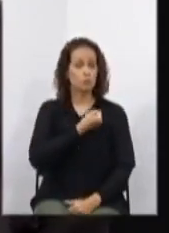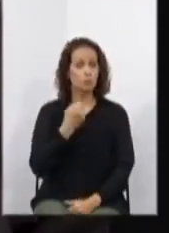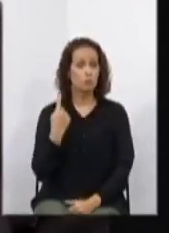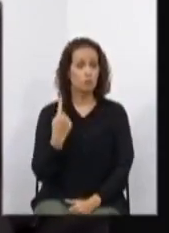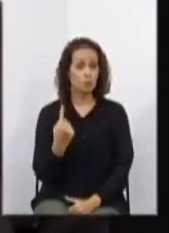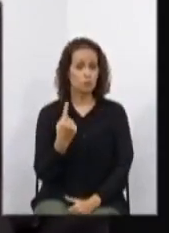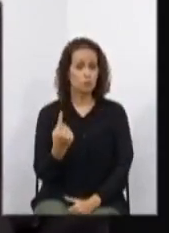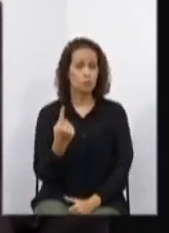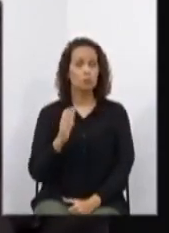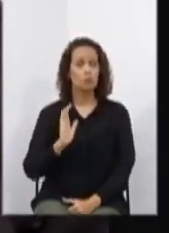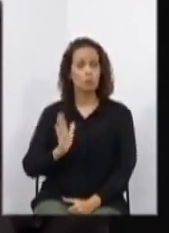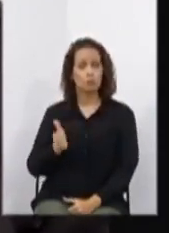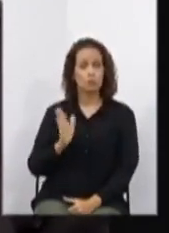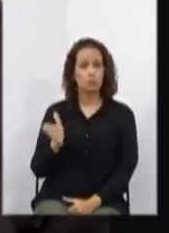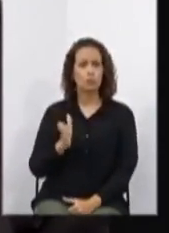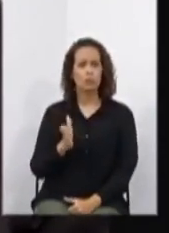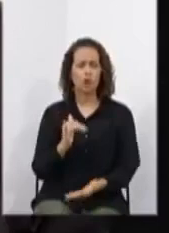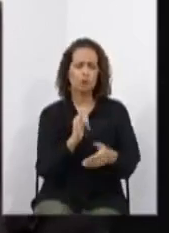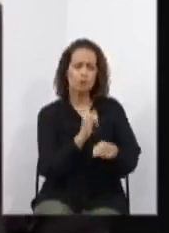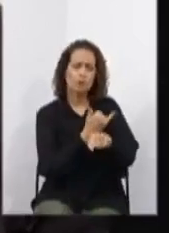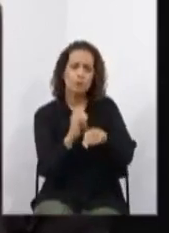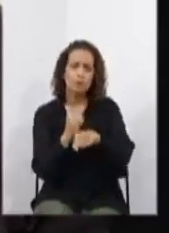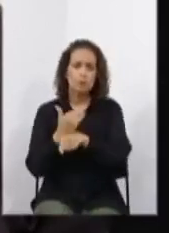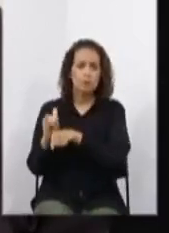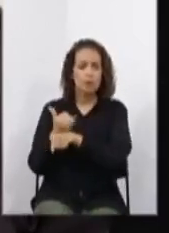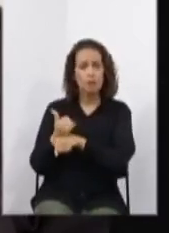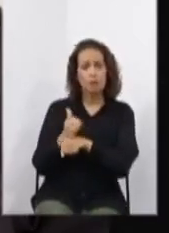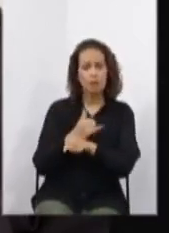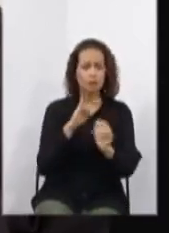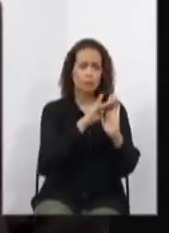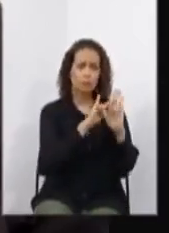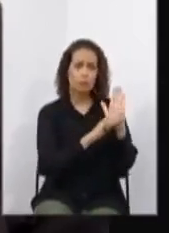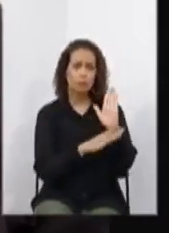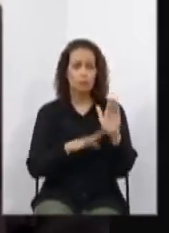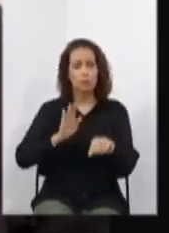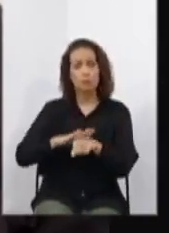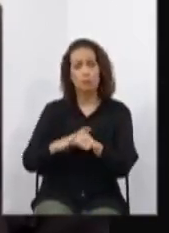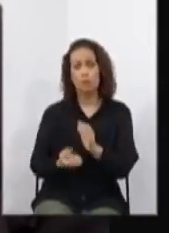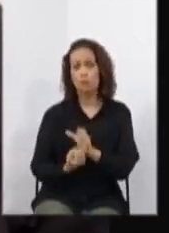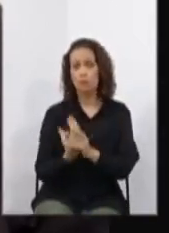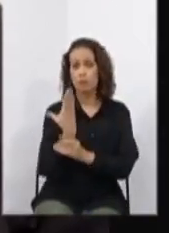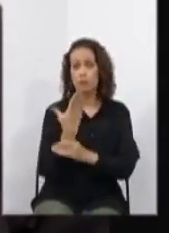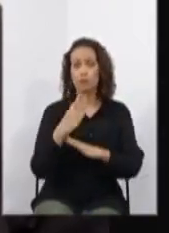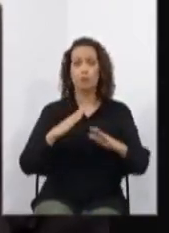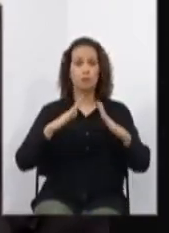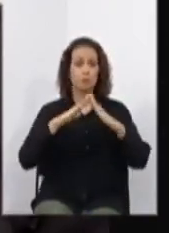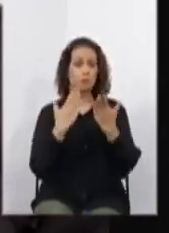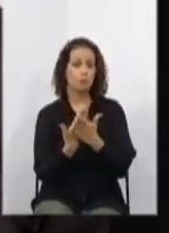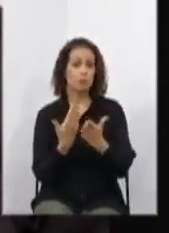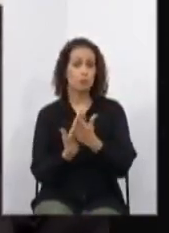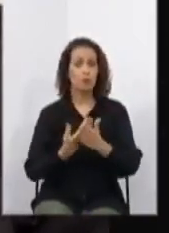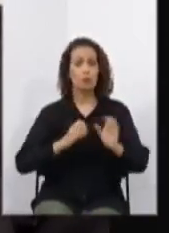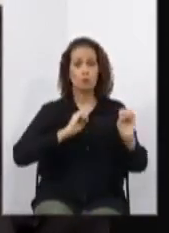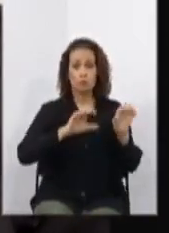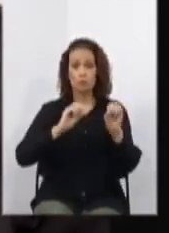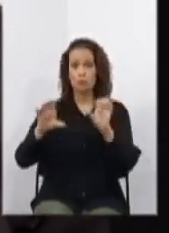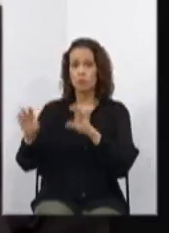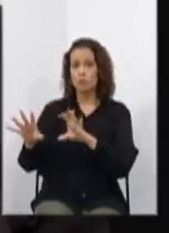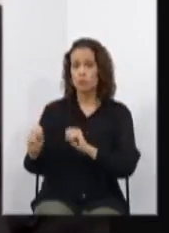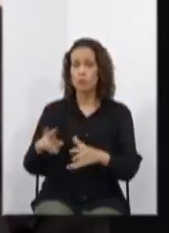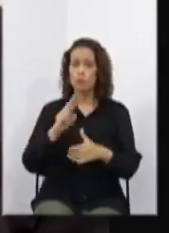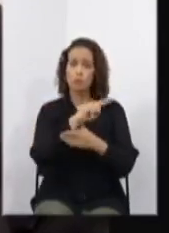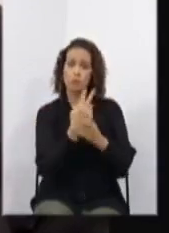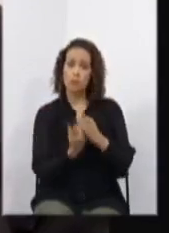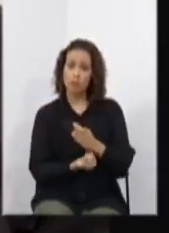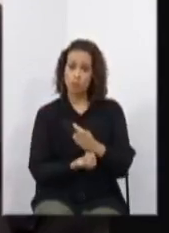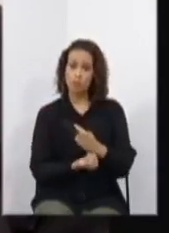instituindo diretrizes para a criação de escolas de educação bilíngue em libras e